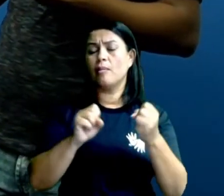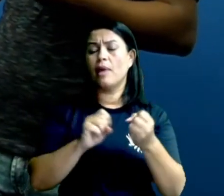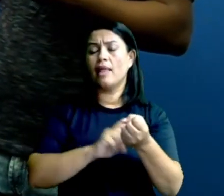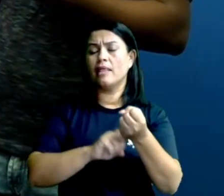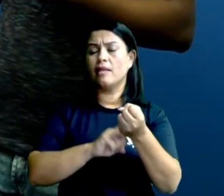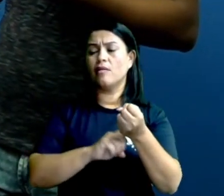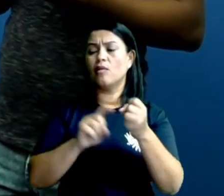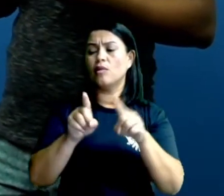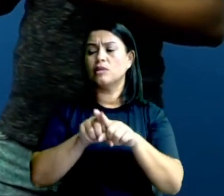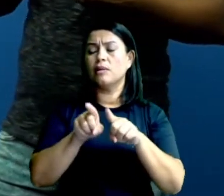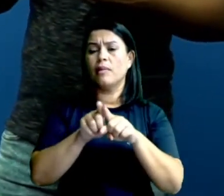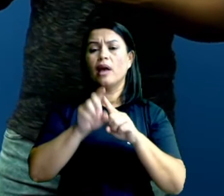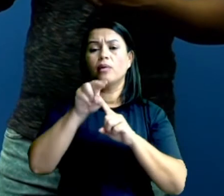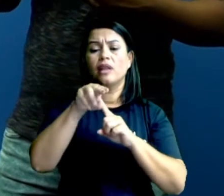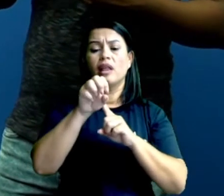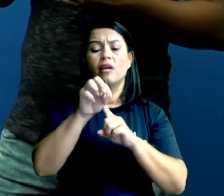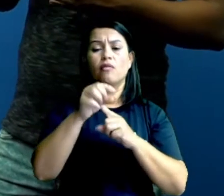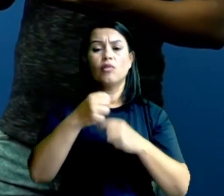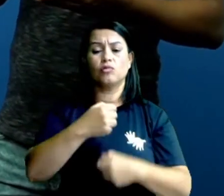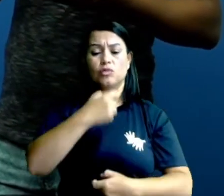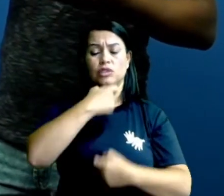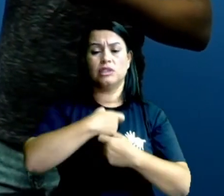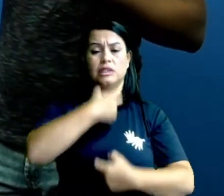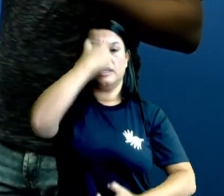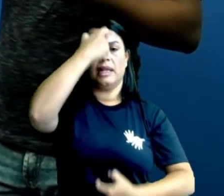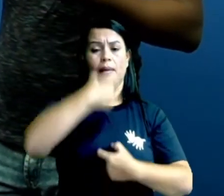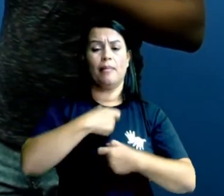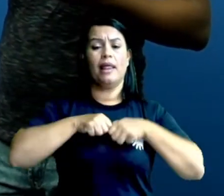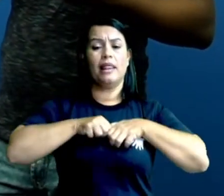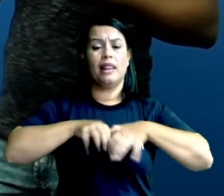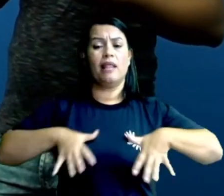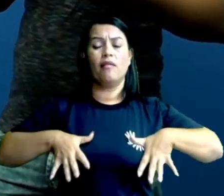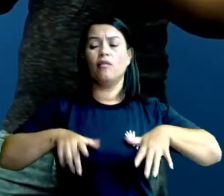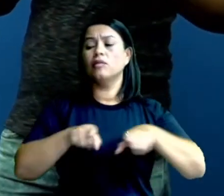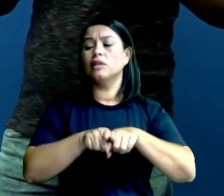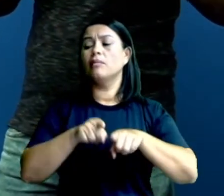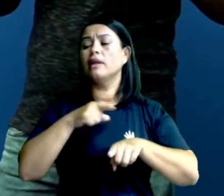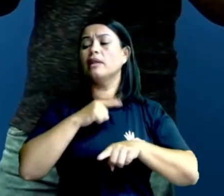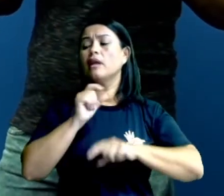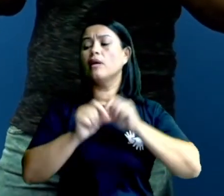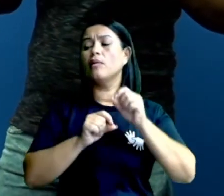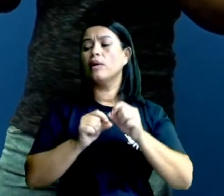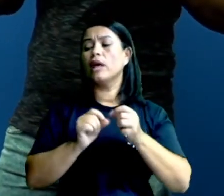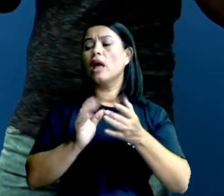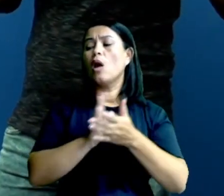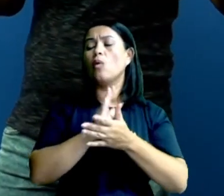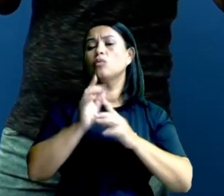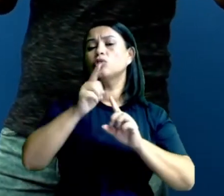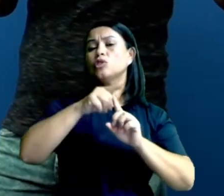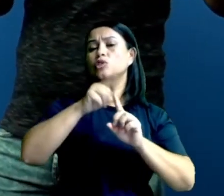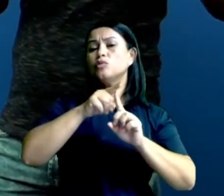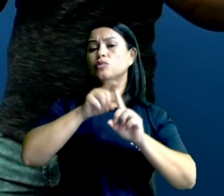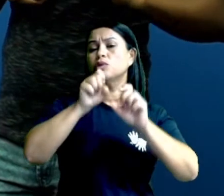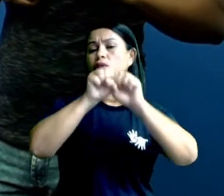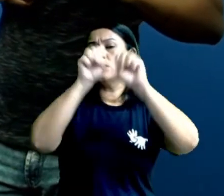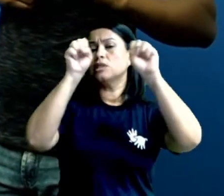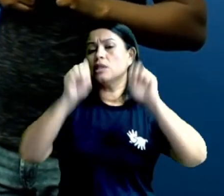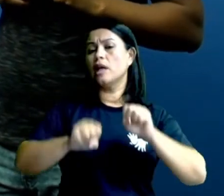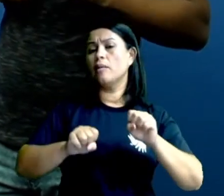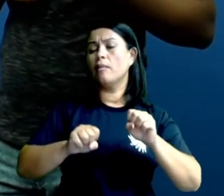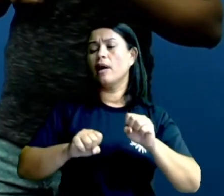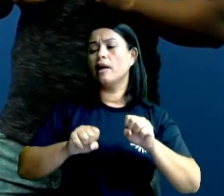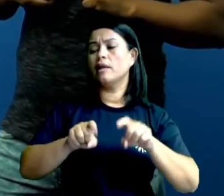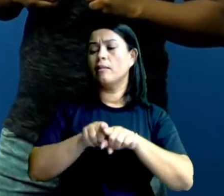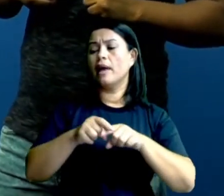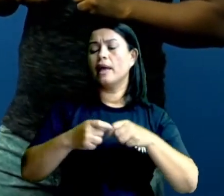com pequenos glângues, que já prevê, antecipa, um novo tipo de sistema nervoso que virá com os